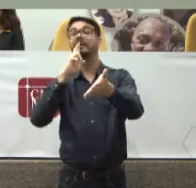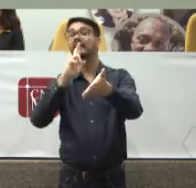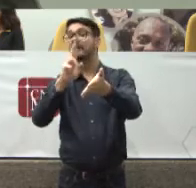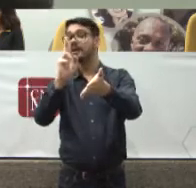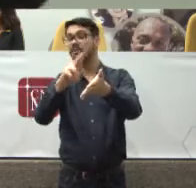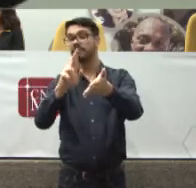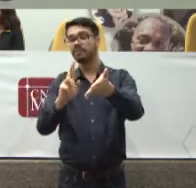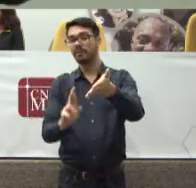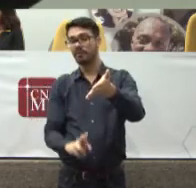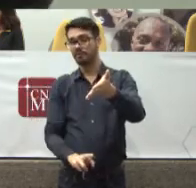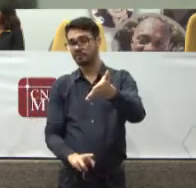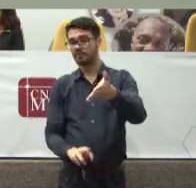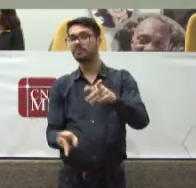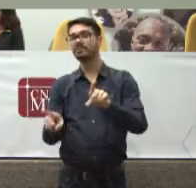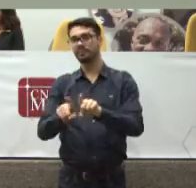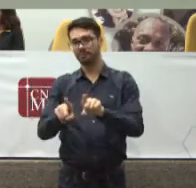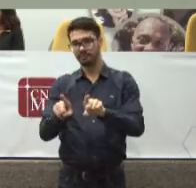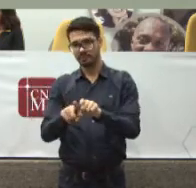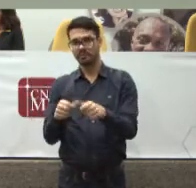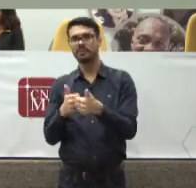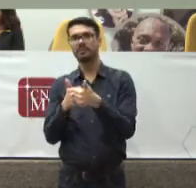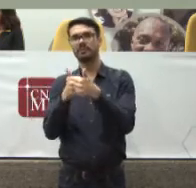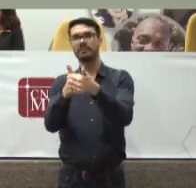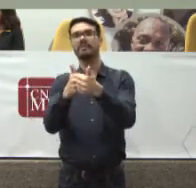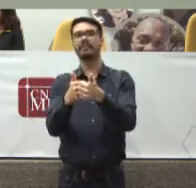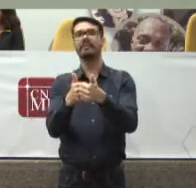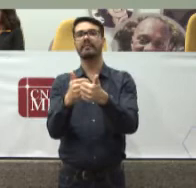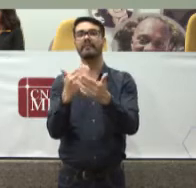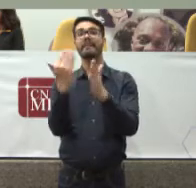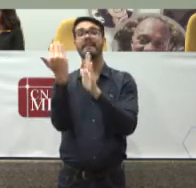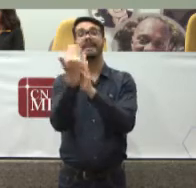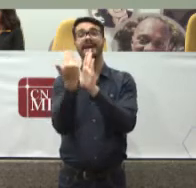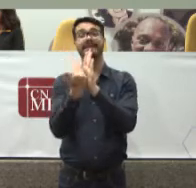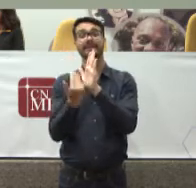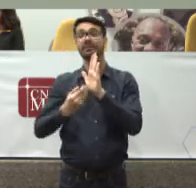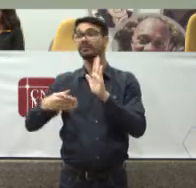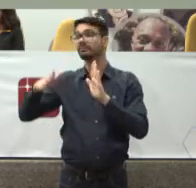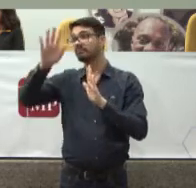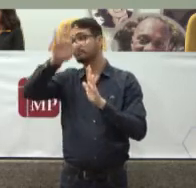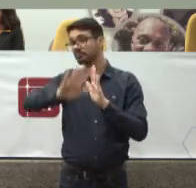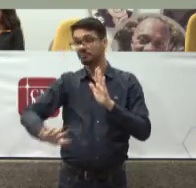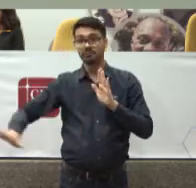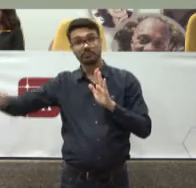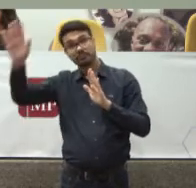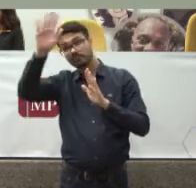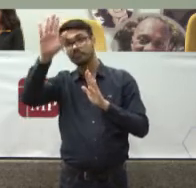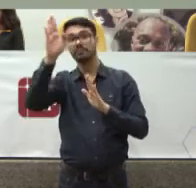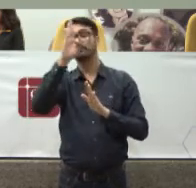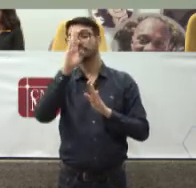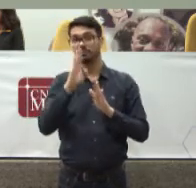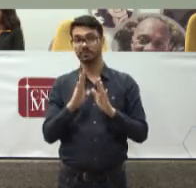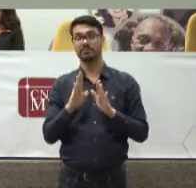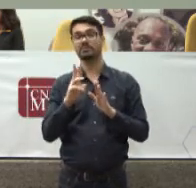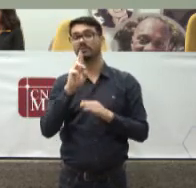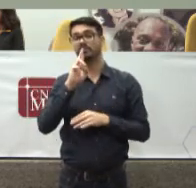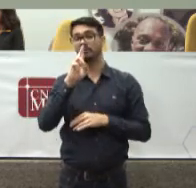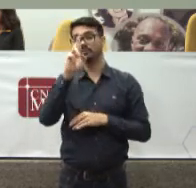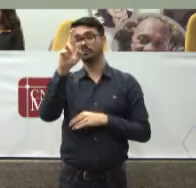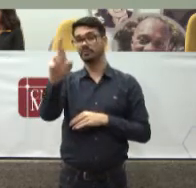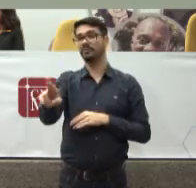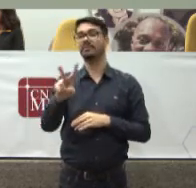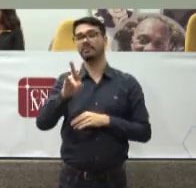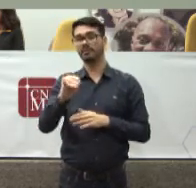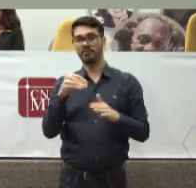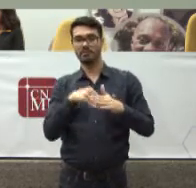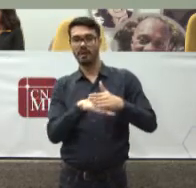formulário Também seguindo Um padrão Nacional E esta Resposta Vai ao Banco de